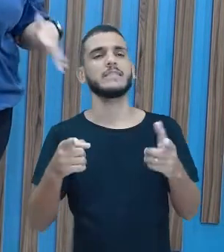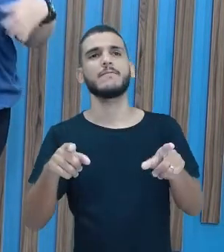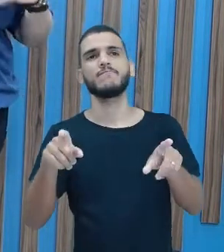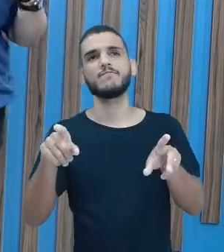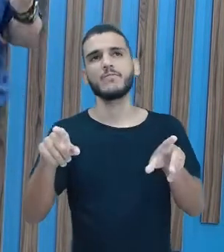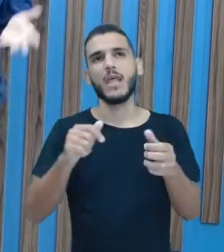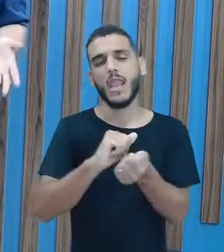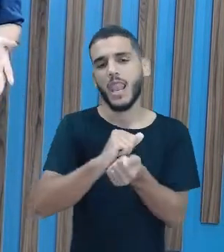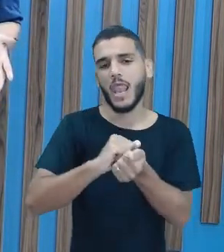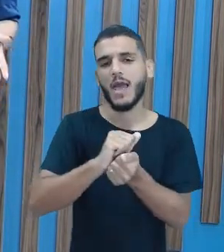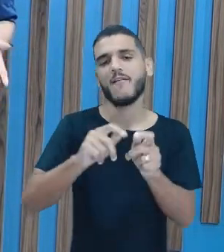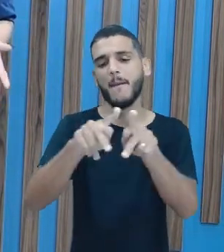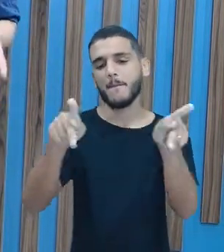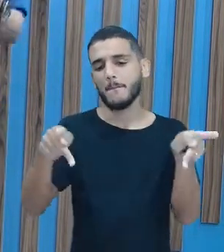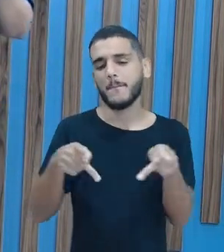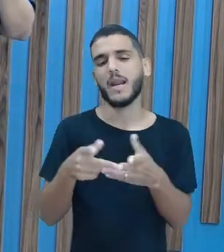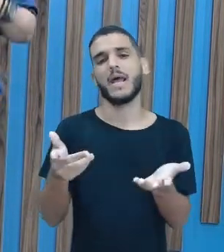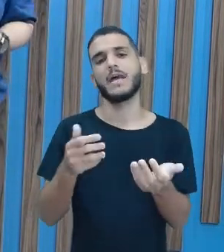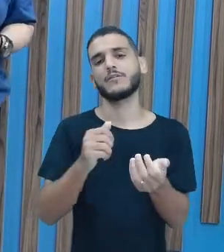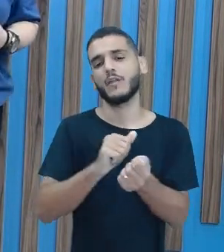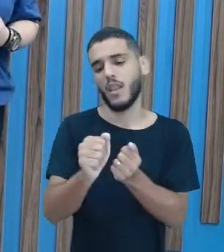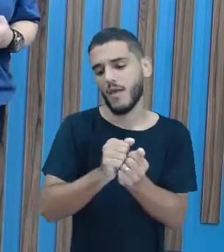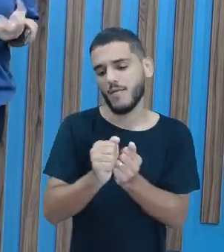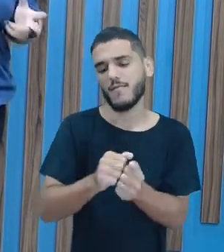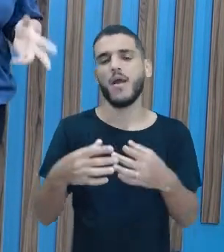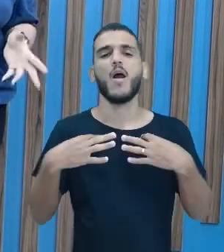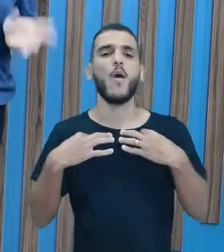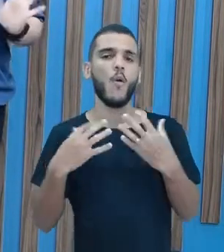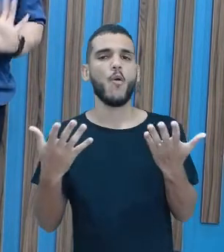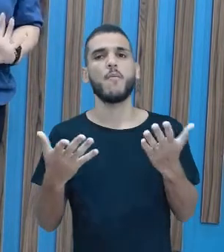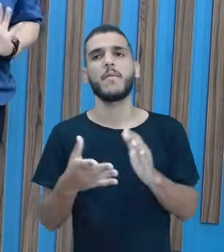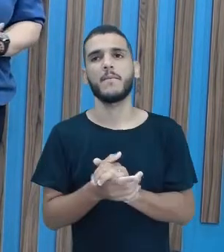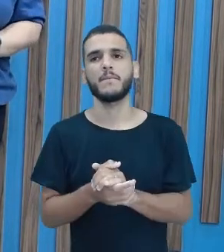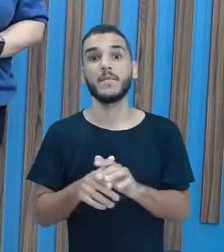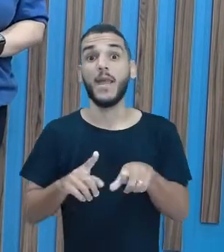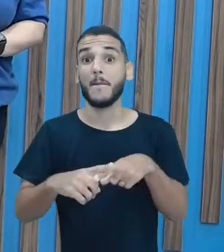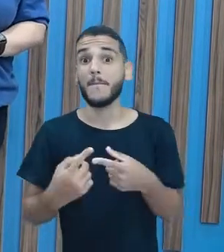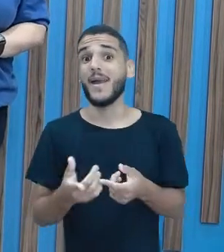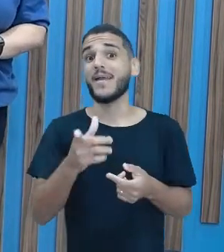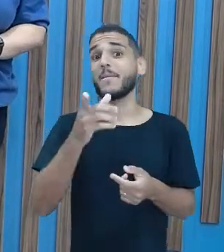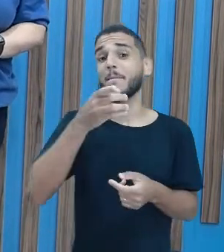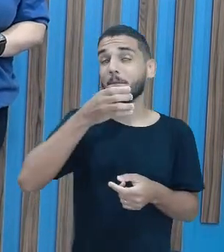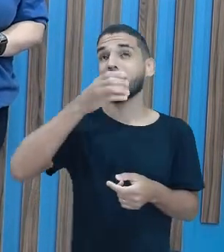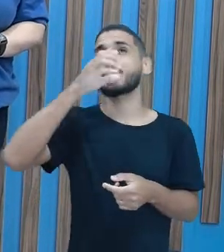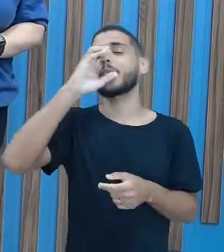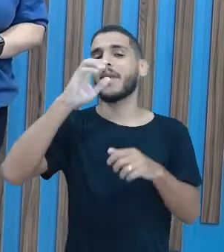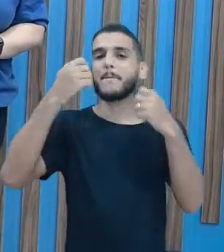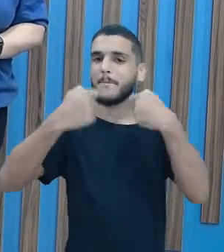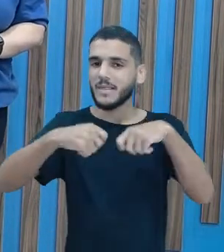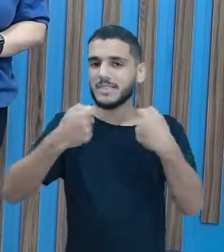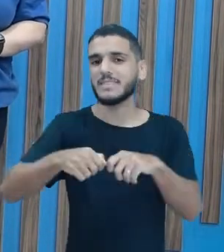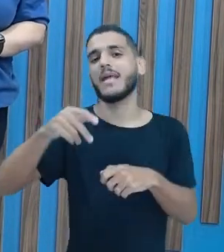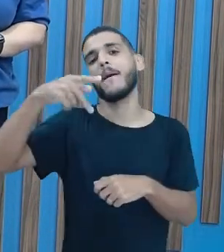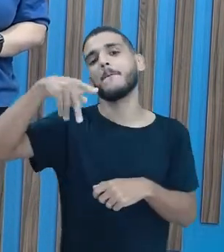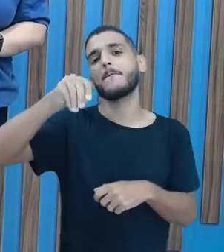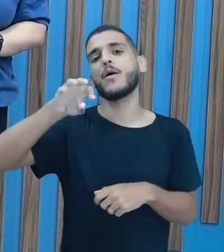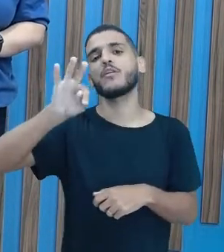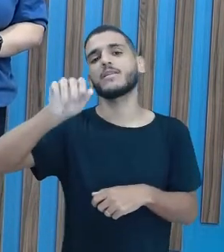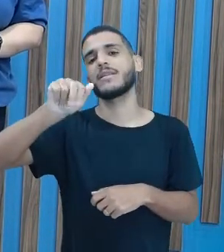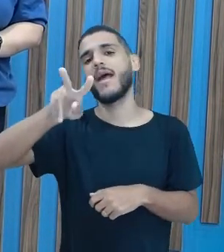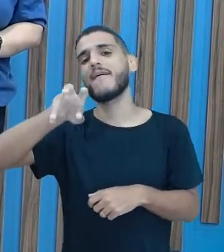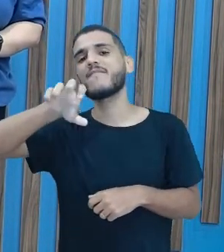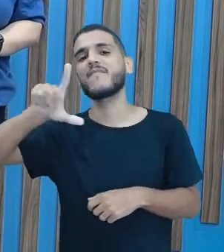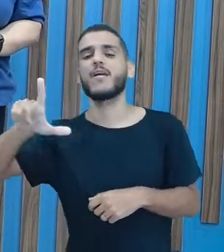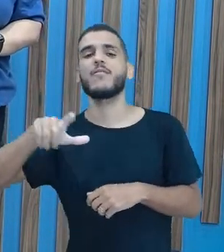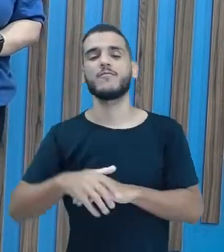prato, lavar roupa, mas para beber é essencial que seja água potável, tá bom? Então,